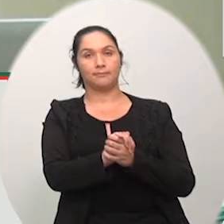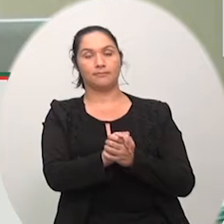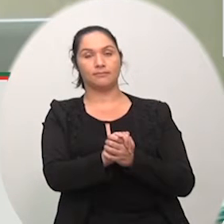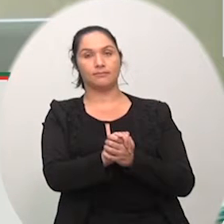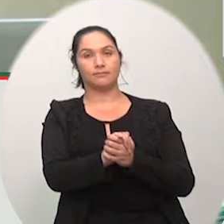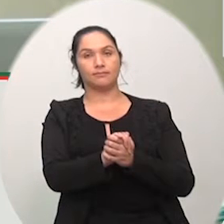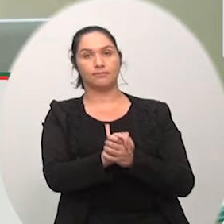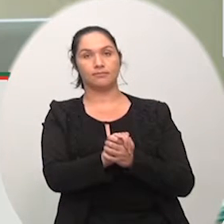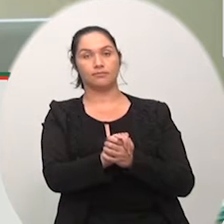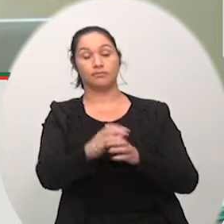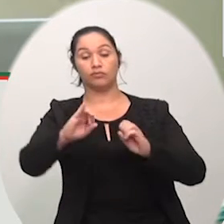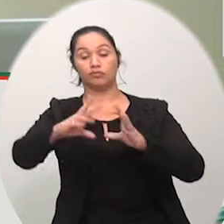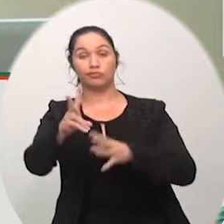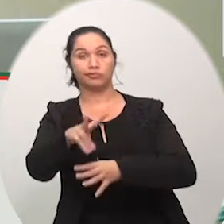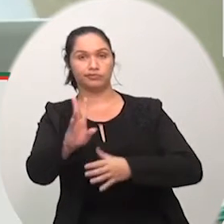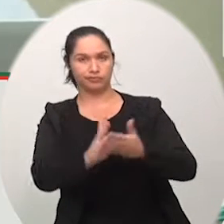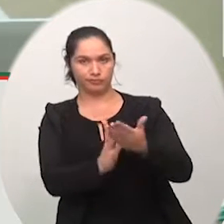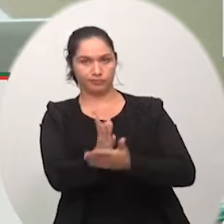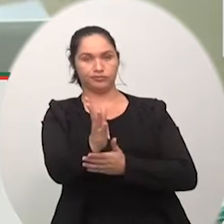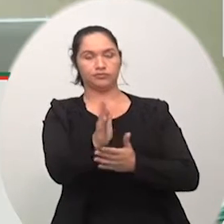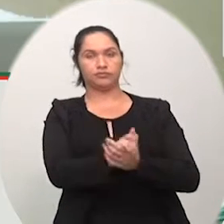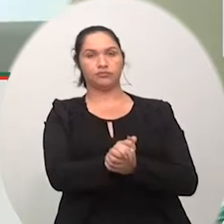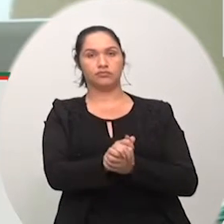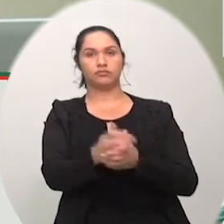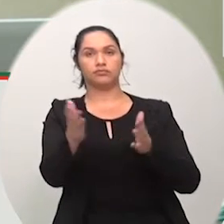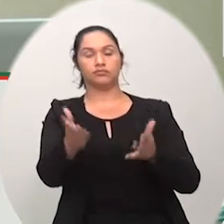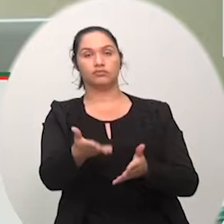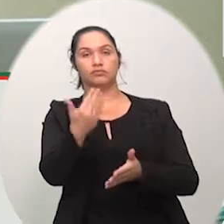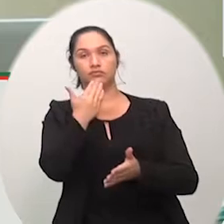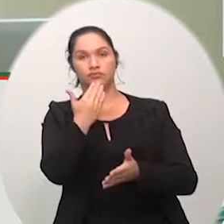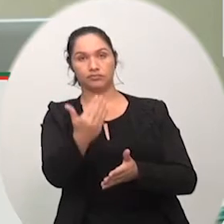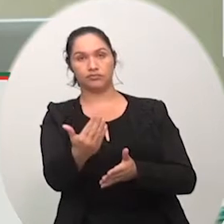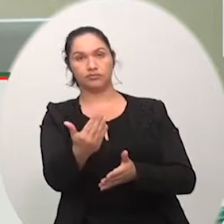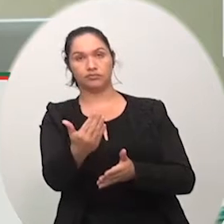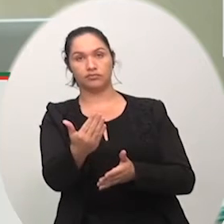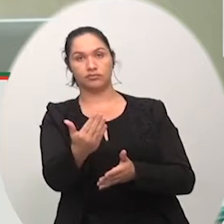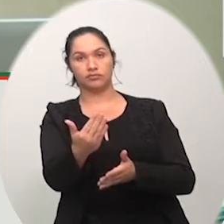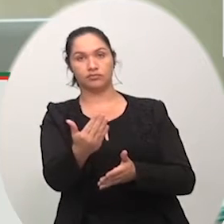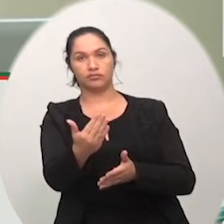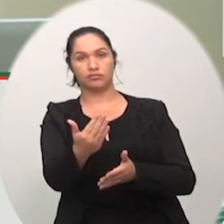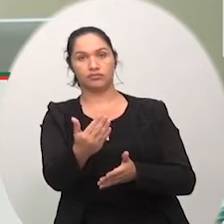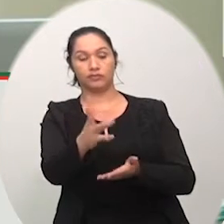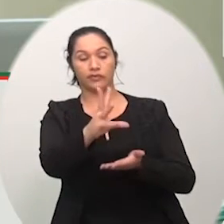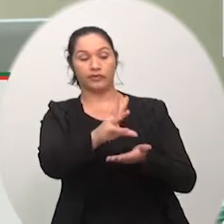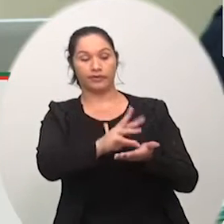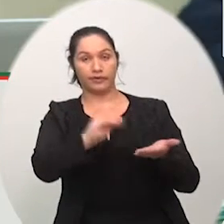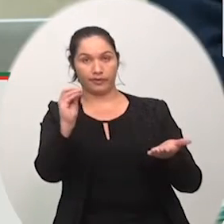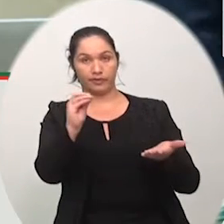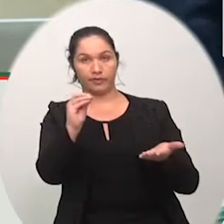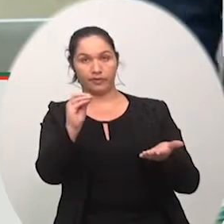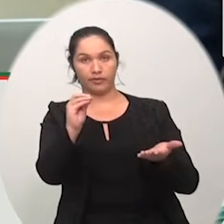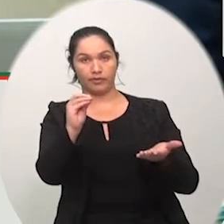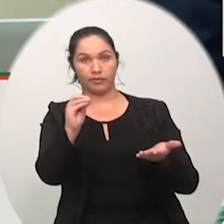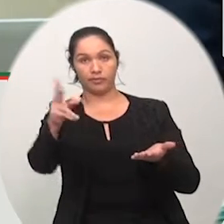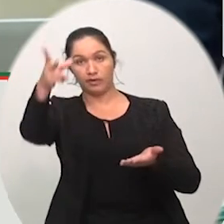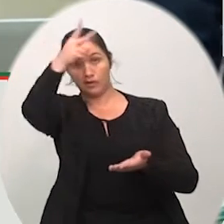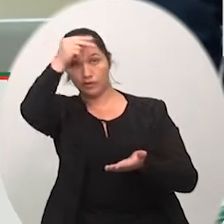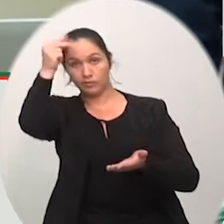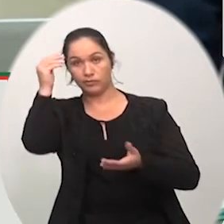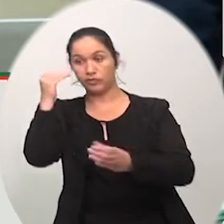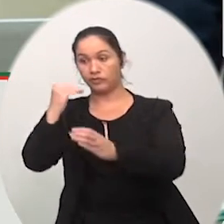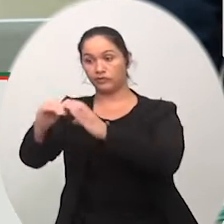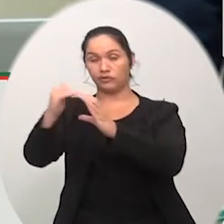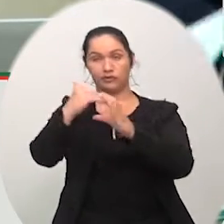foi aprovada por unanimidade solicito também que seja enviado aos prefeitos além dos presidentes de câmara de vereadores